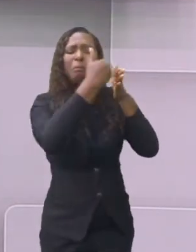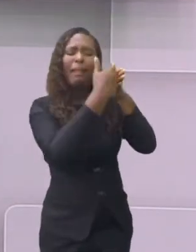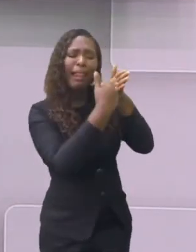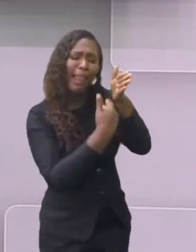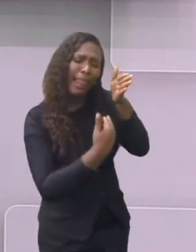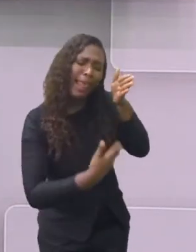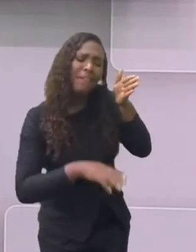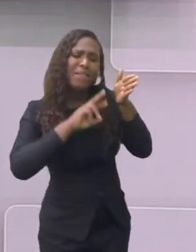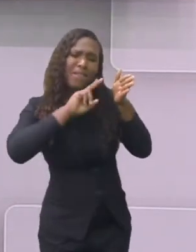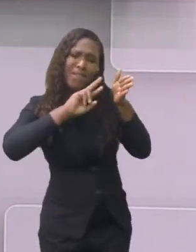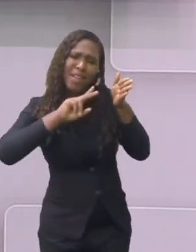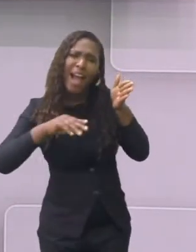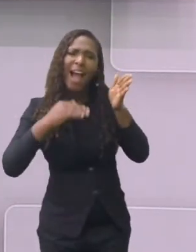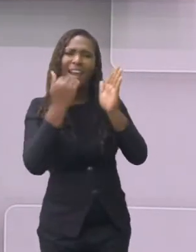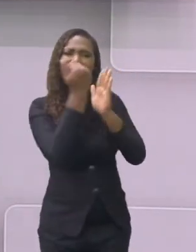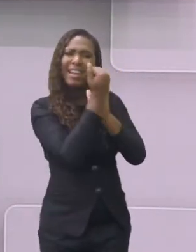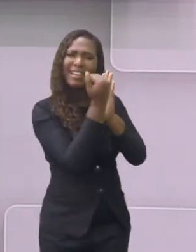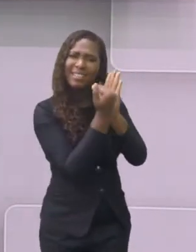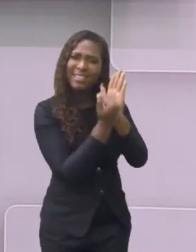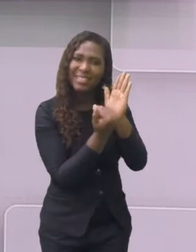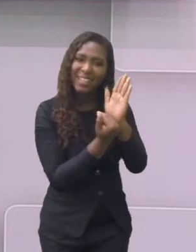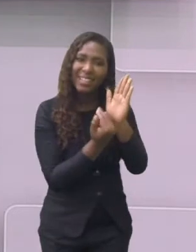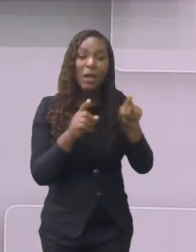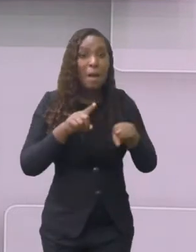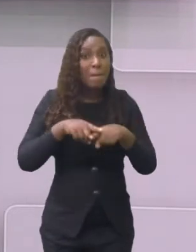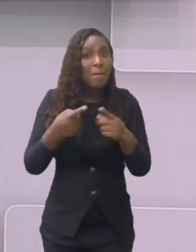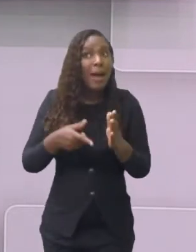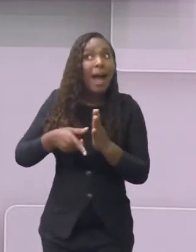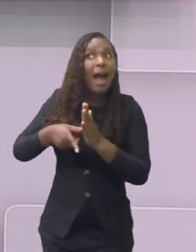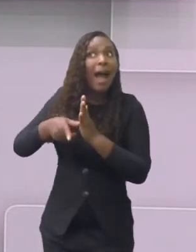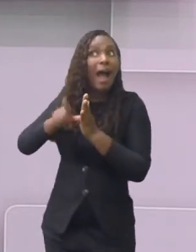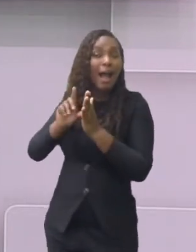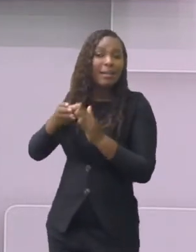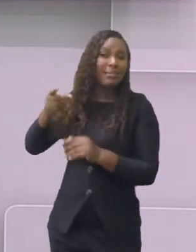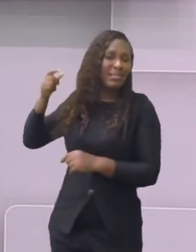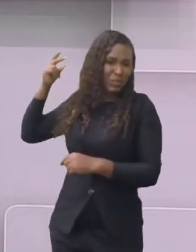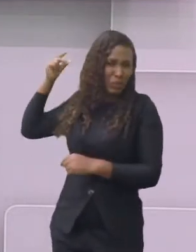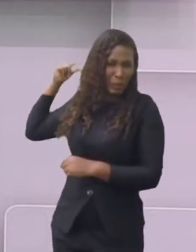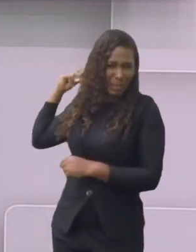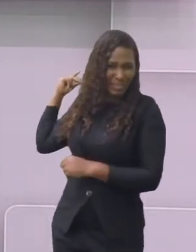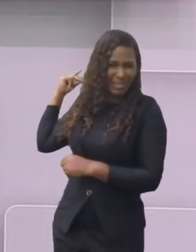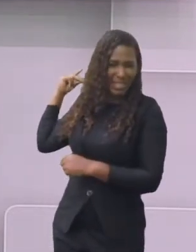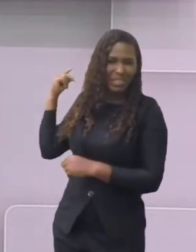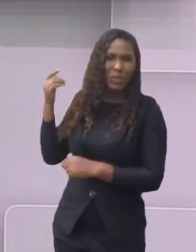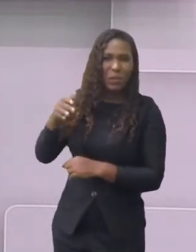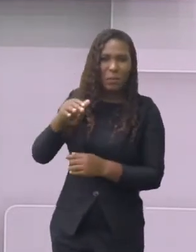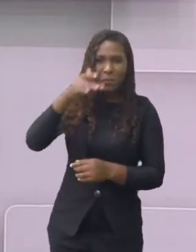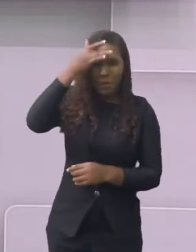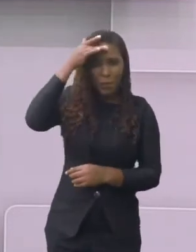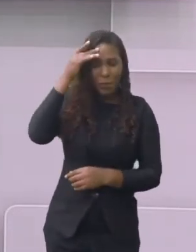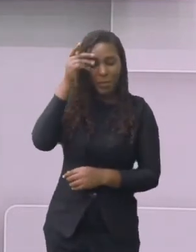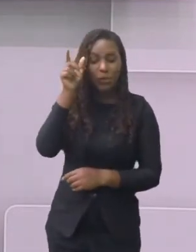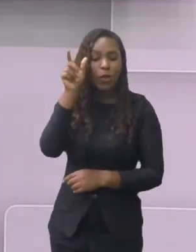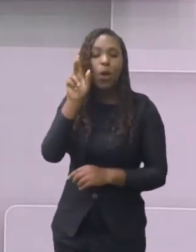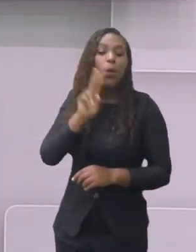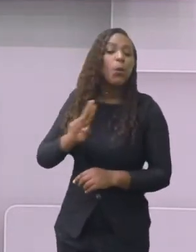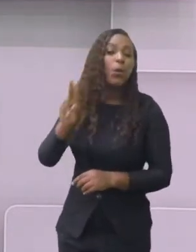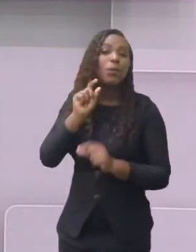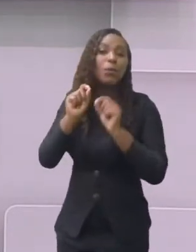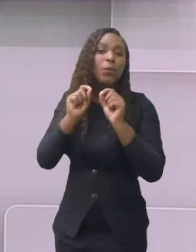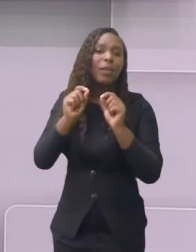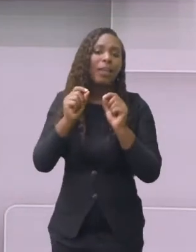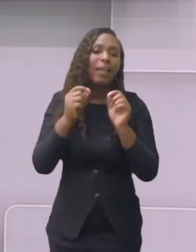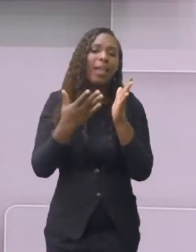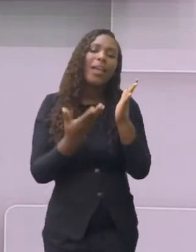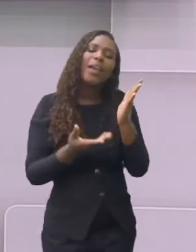pessoas usavam um caderno, quem tinha esse caderno geralmente gostava de enfeitá-lo, né, com coisas